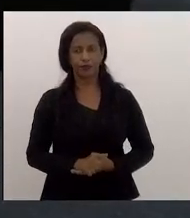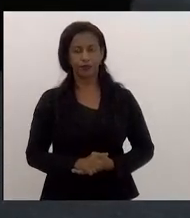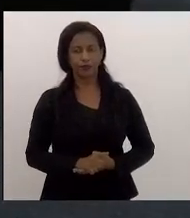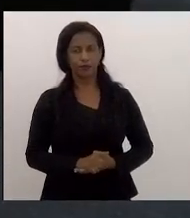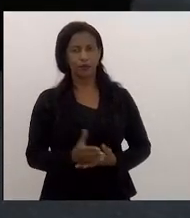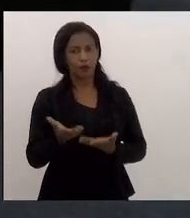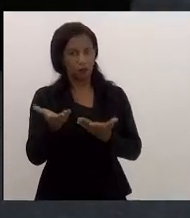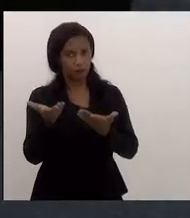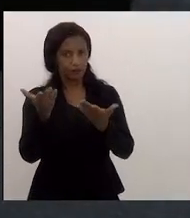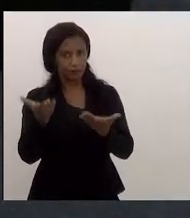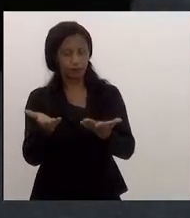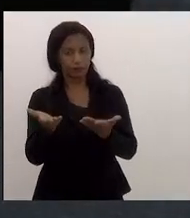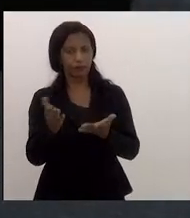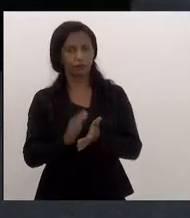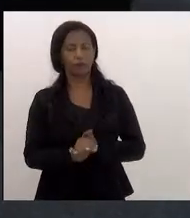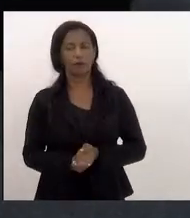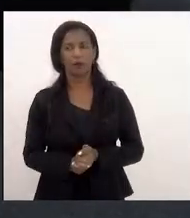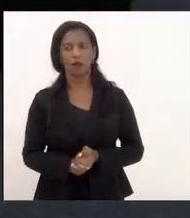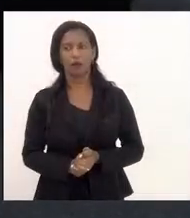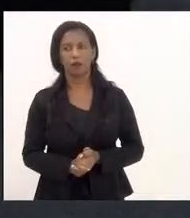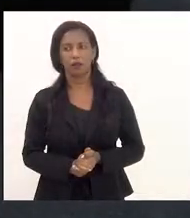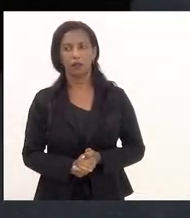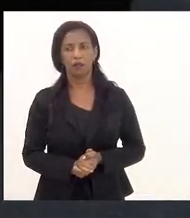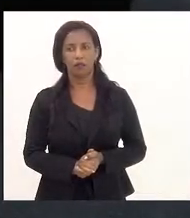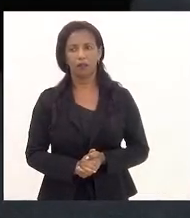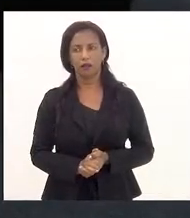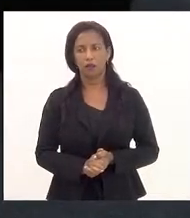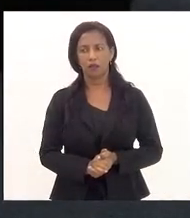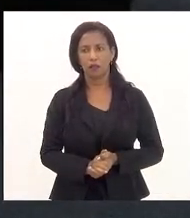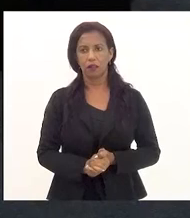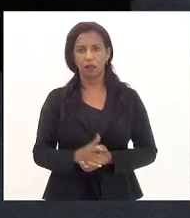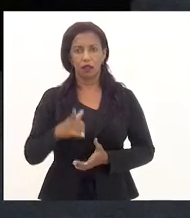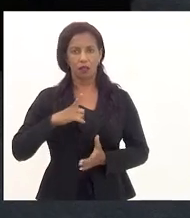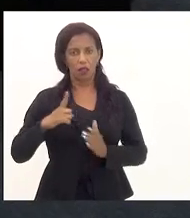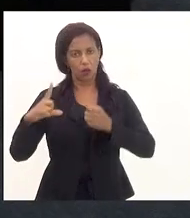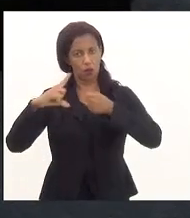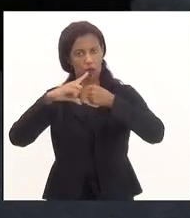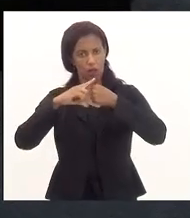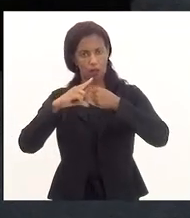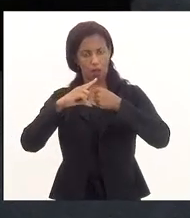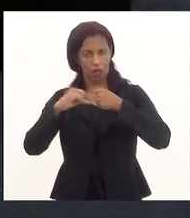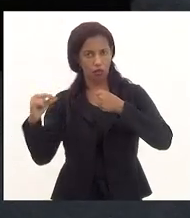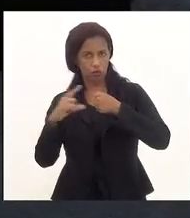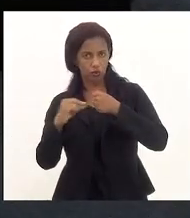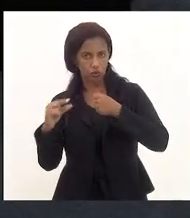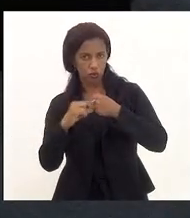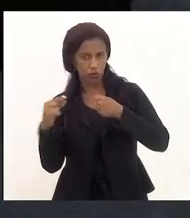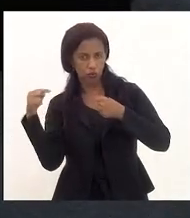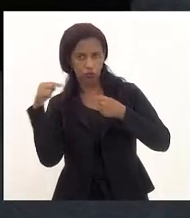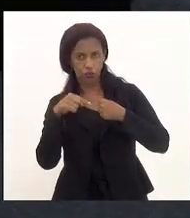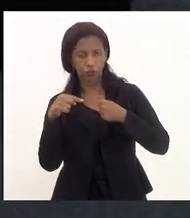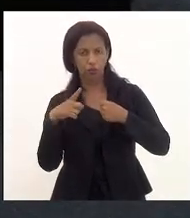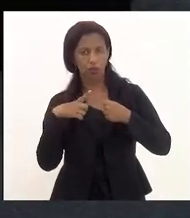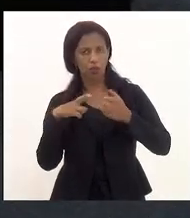Vossa Excelência criou um artigo que ele